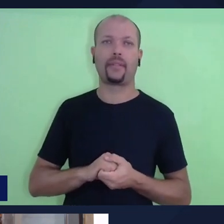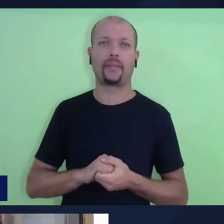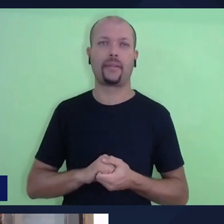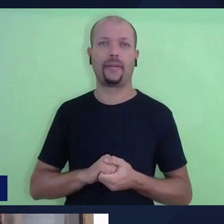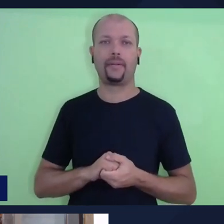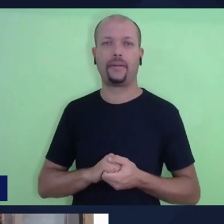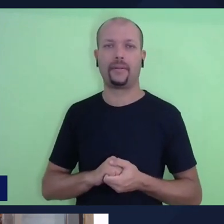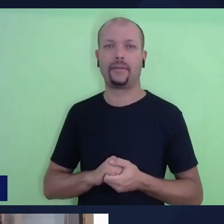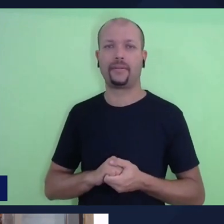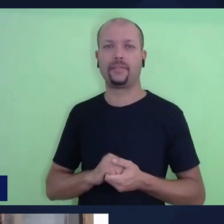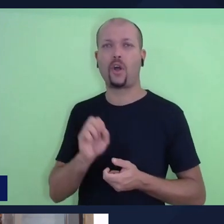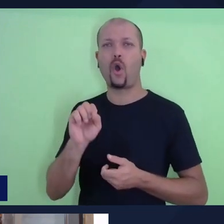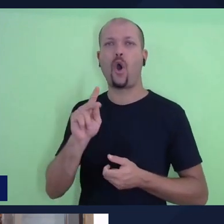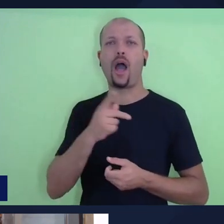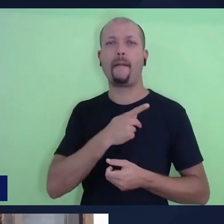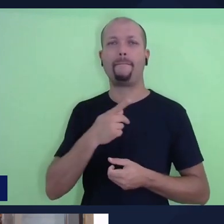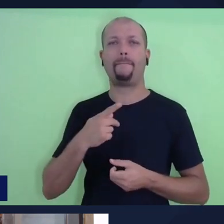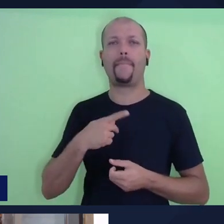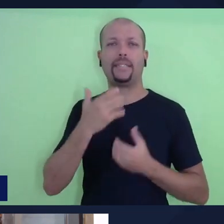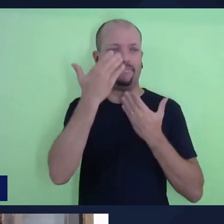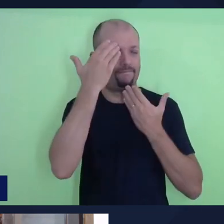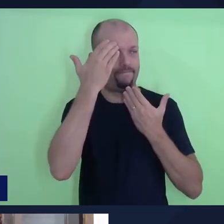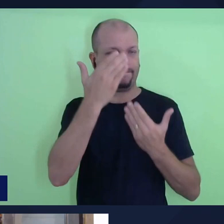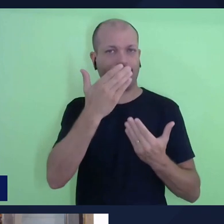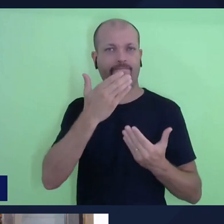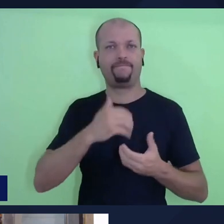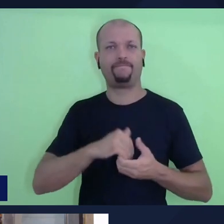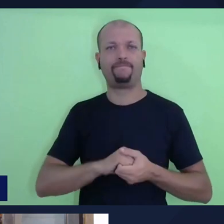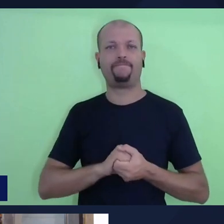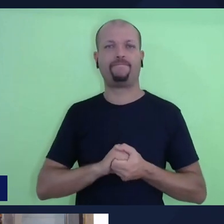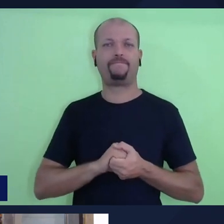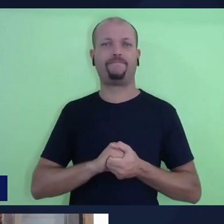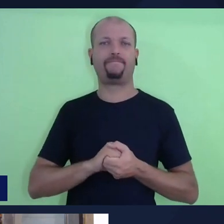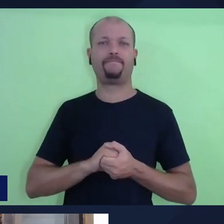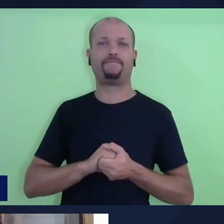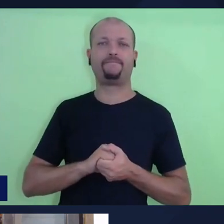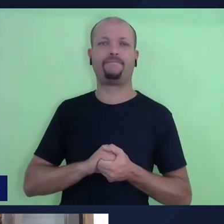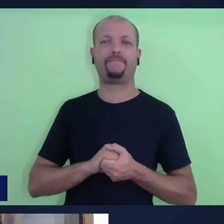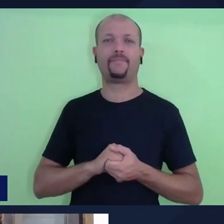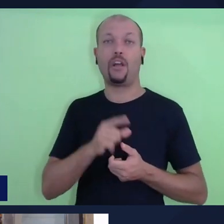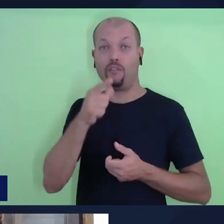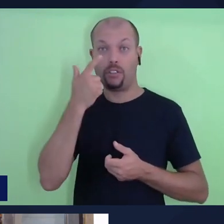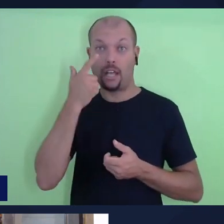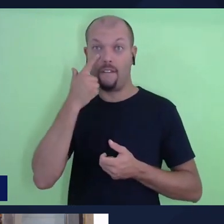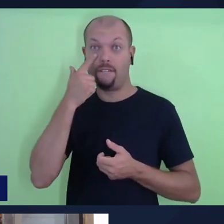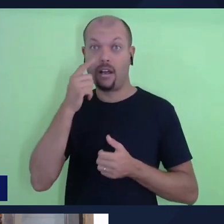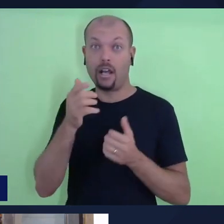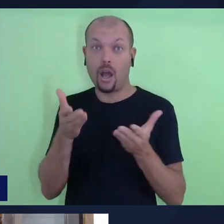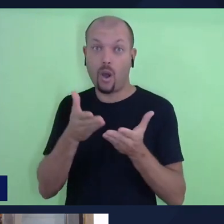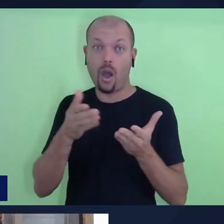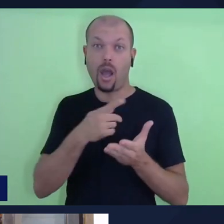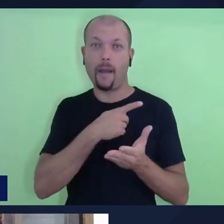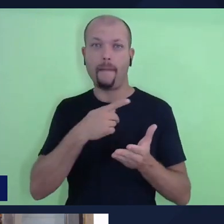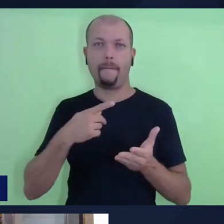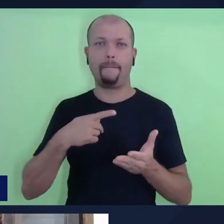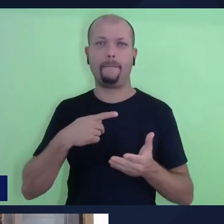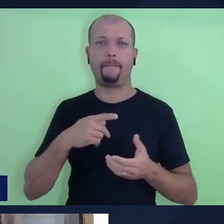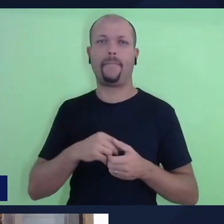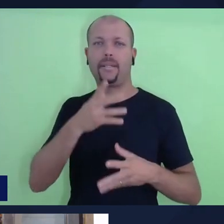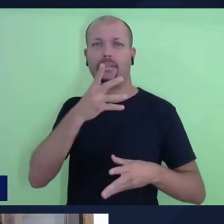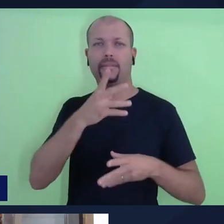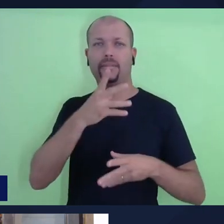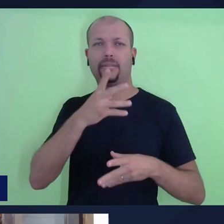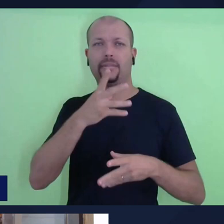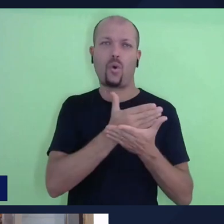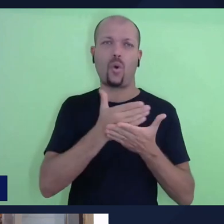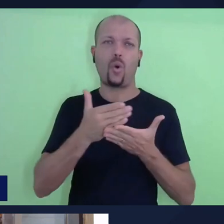Ok, pastor Bruno, agradecemos. E pra você que nos acompanha, o pastor Bruno fez essa introdução pra que